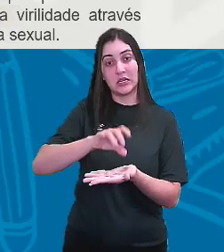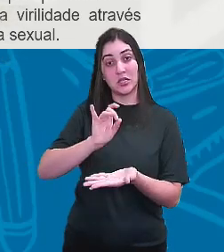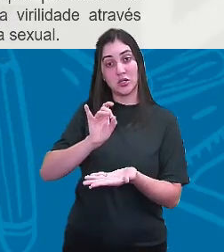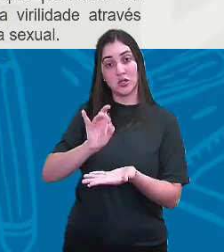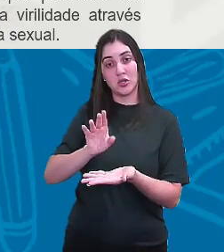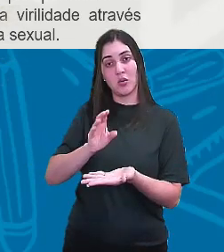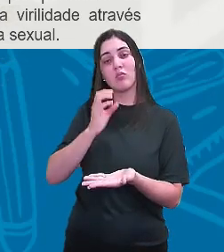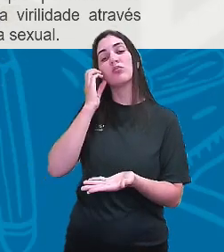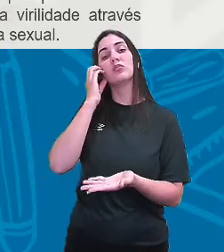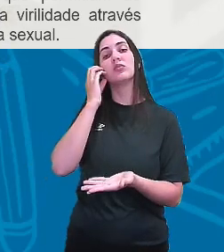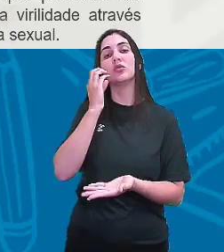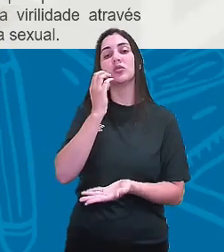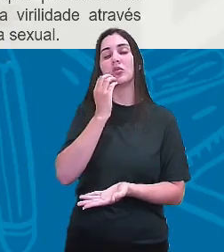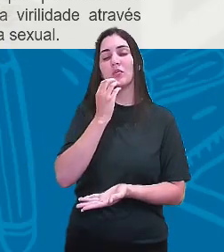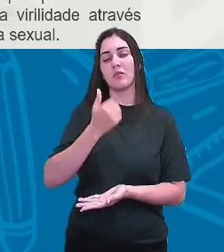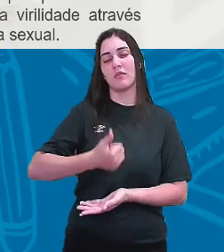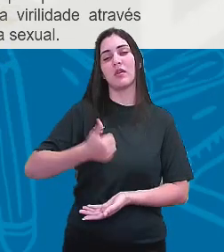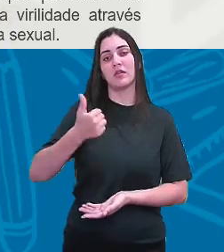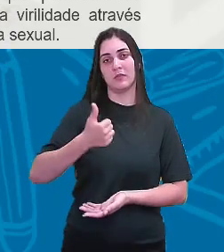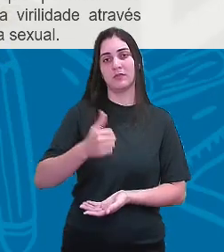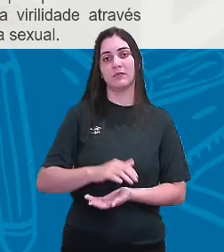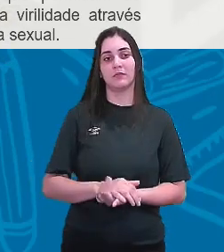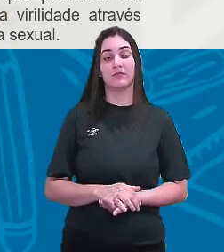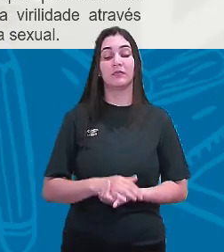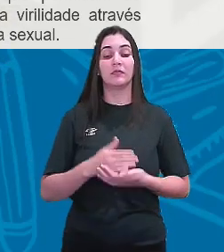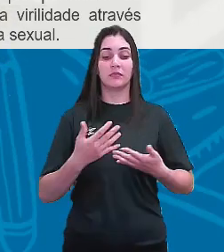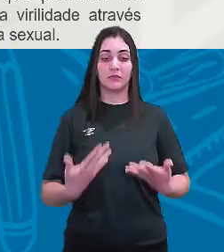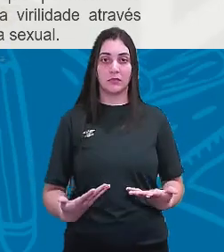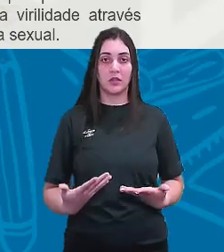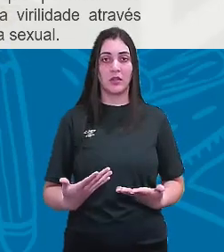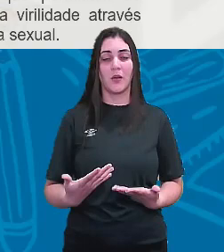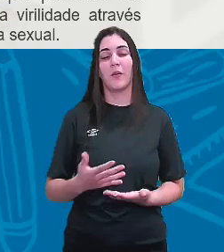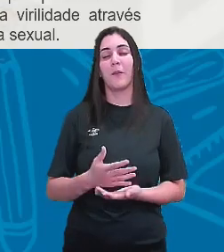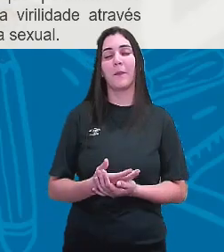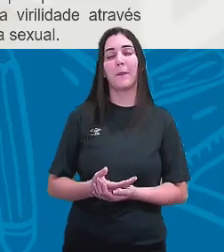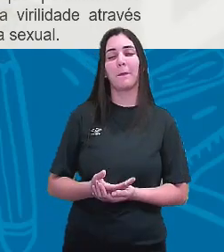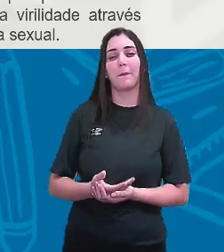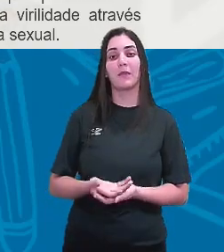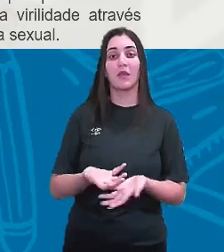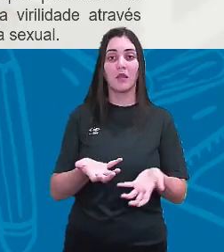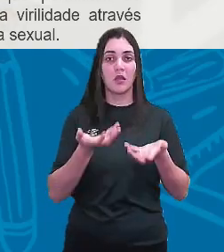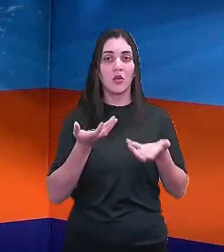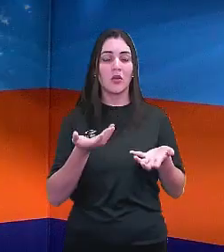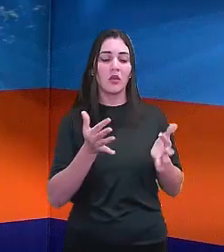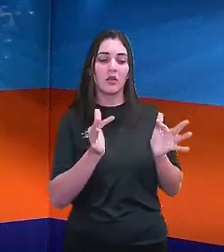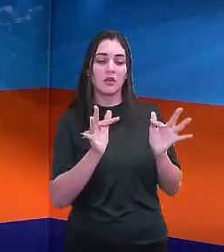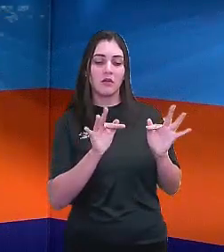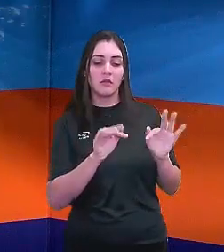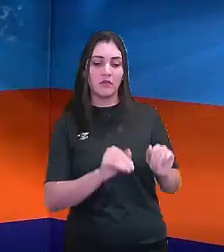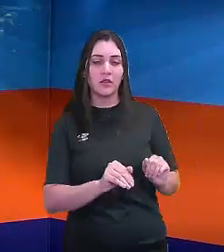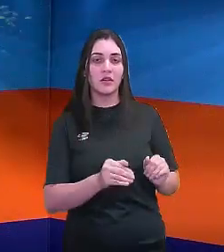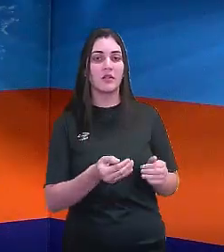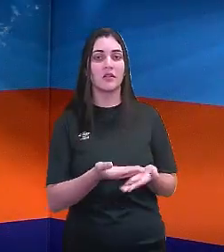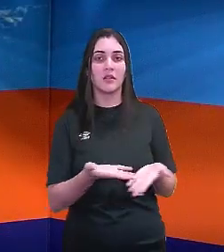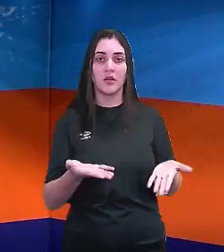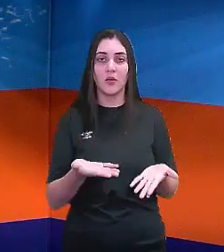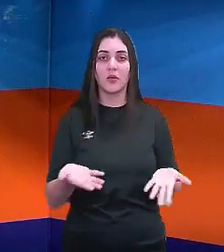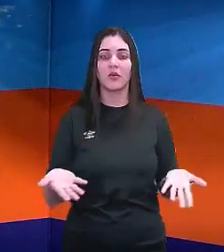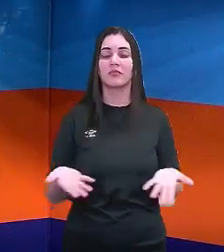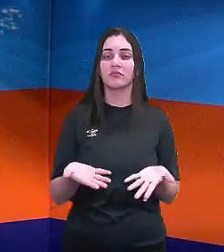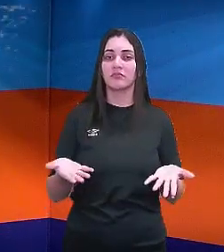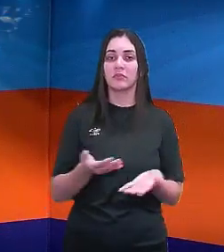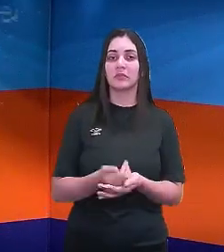figura do Dom Pedro I. Então, pessoal, eu queria finalizar aqui com vocês,